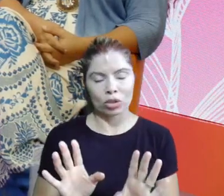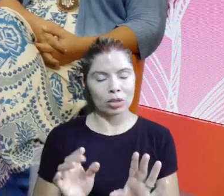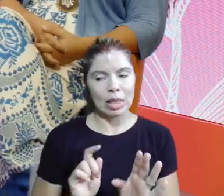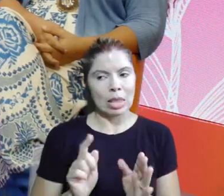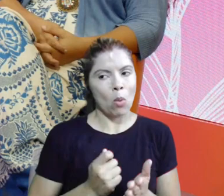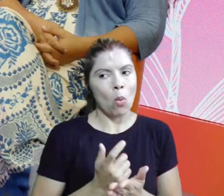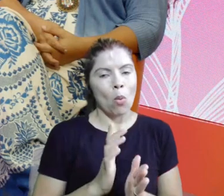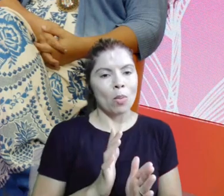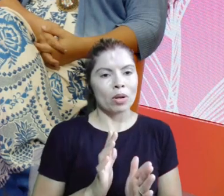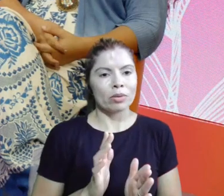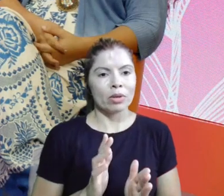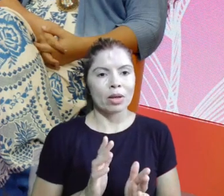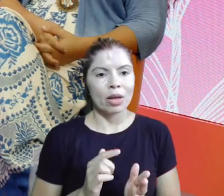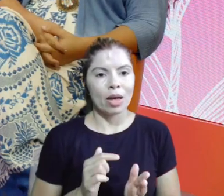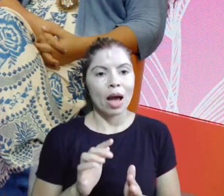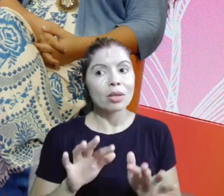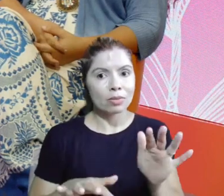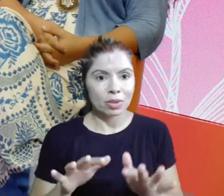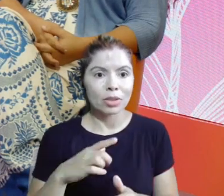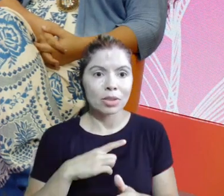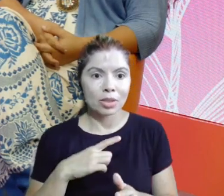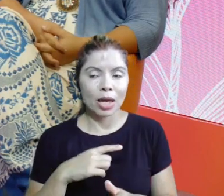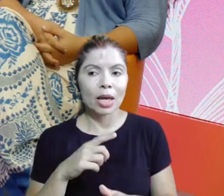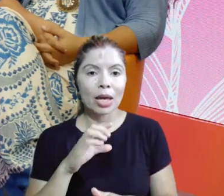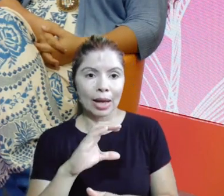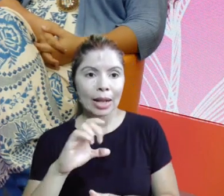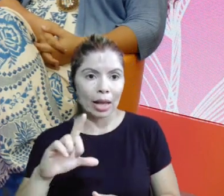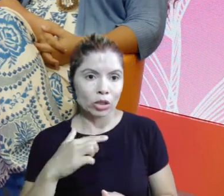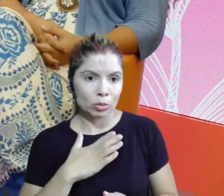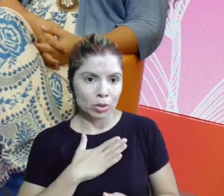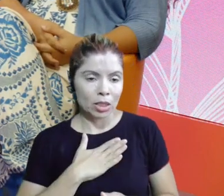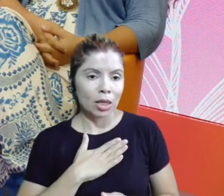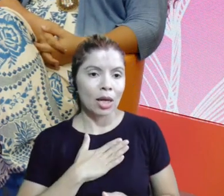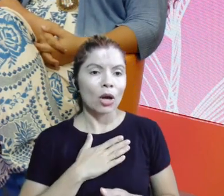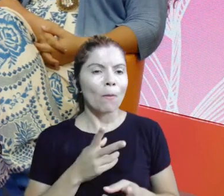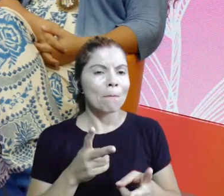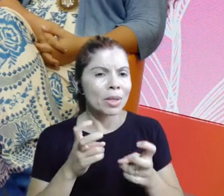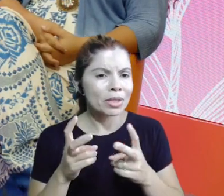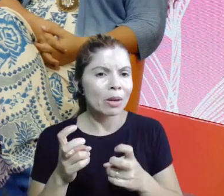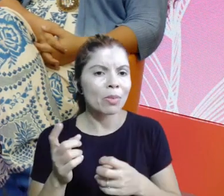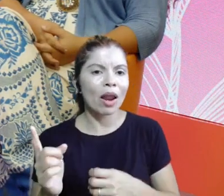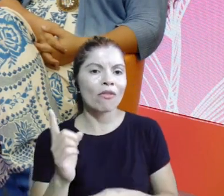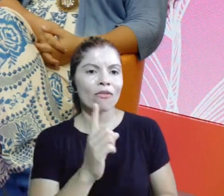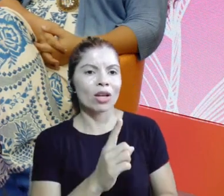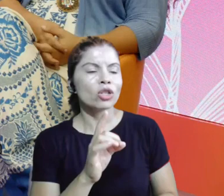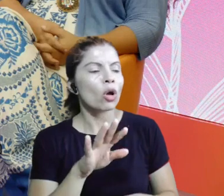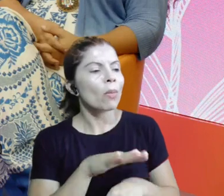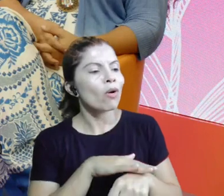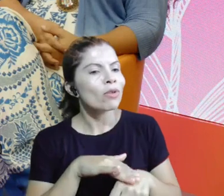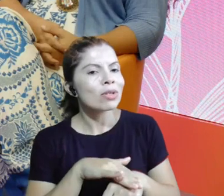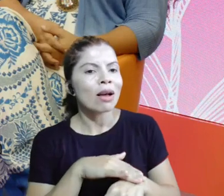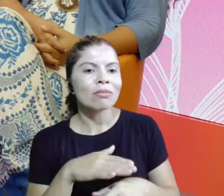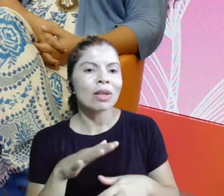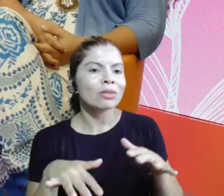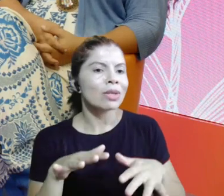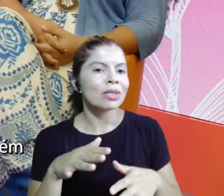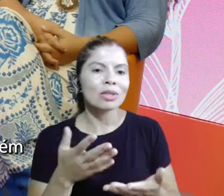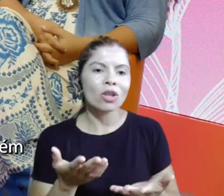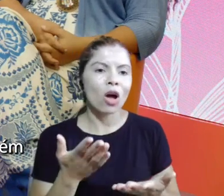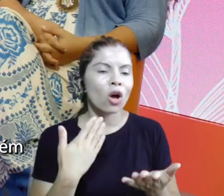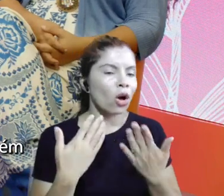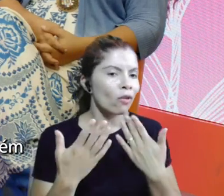Perfeito. E aí quando eu vejo, às vezes tem cliente minha que eu percebo que elas vão na loja só pra conversar.